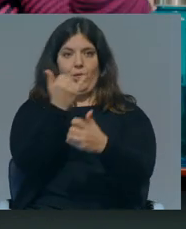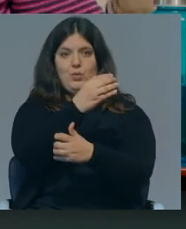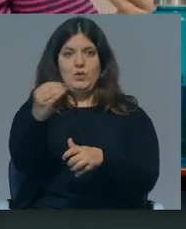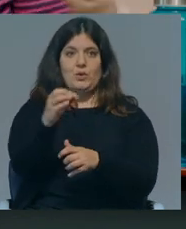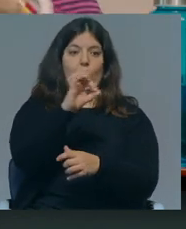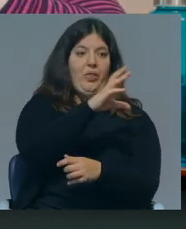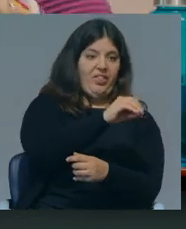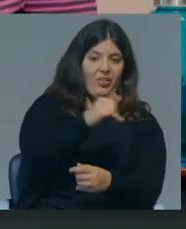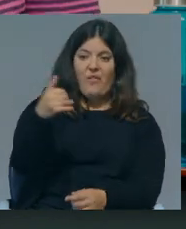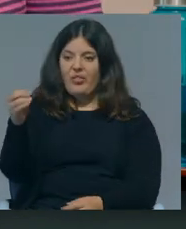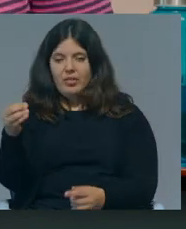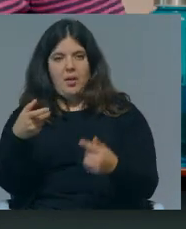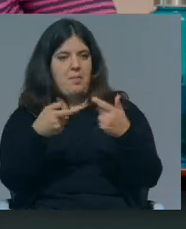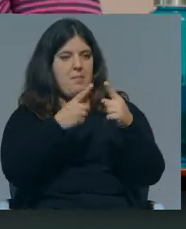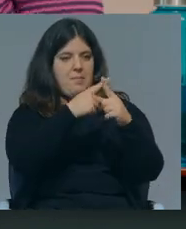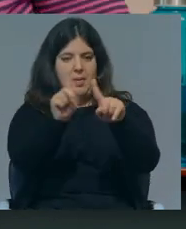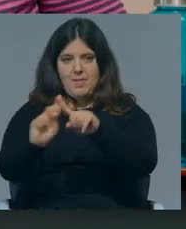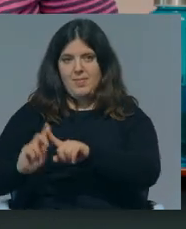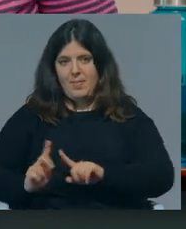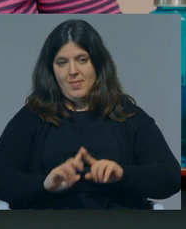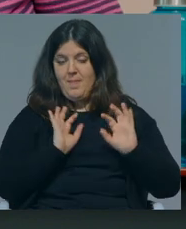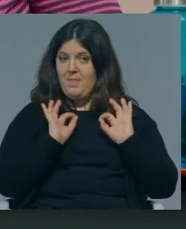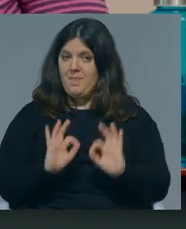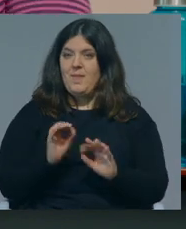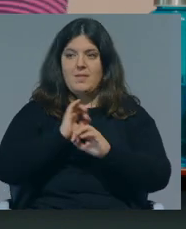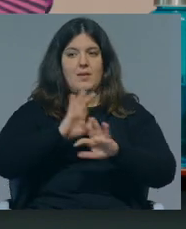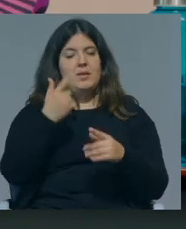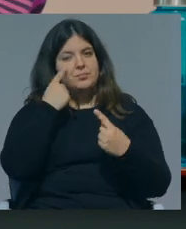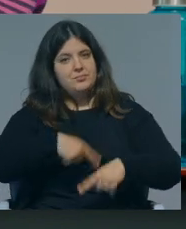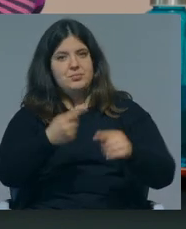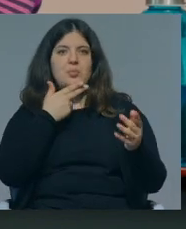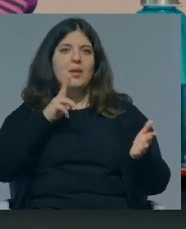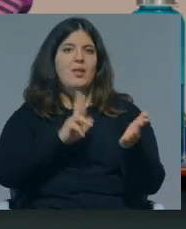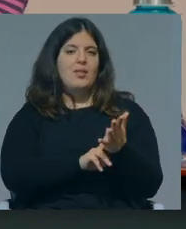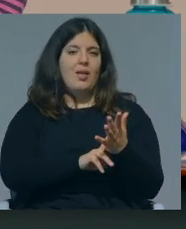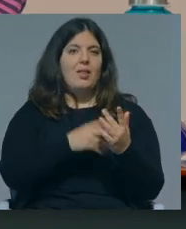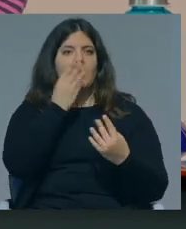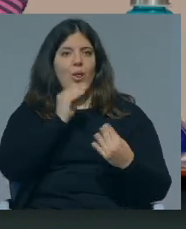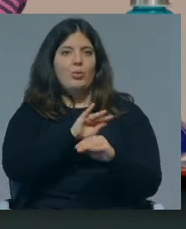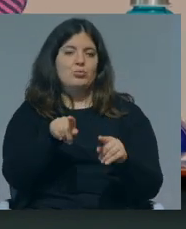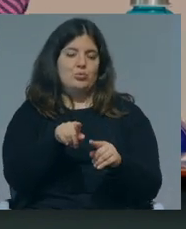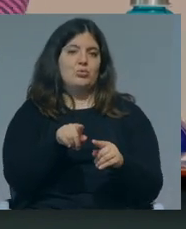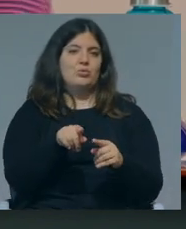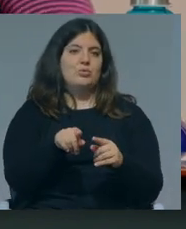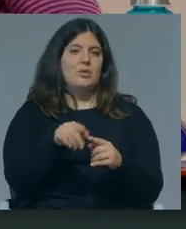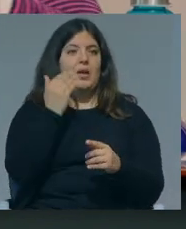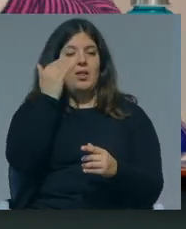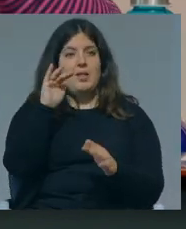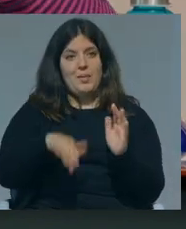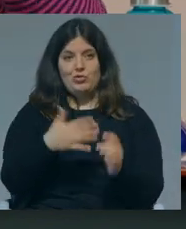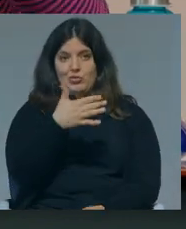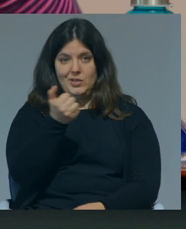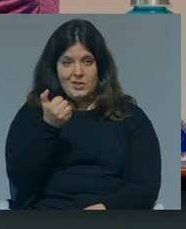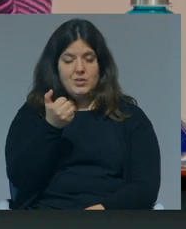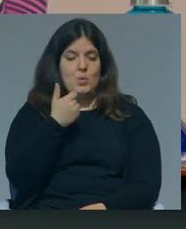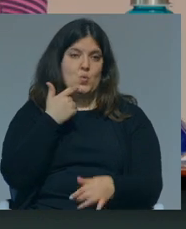ter lá 80 ou ter lá 20, não tem nada a ver e isso obviamente transposto para uma realidade de miúdos sub-15, é então